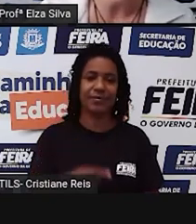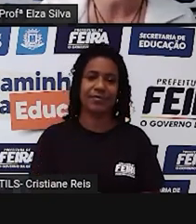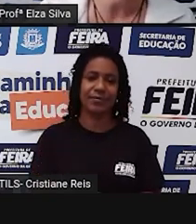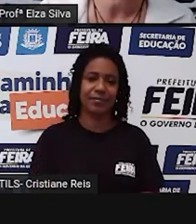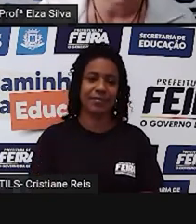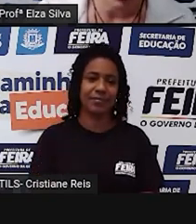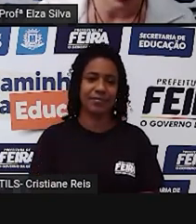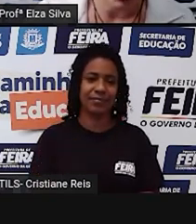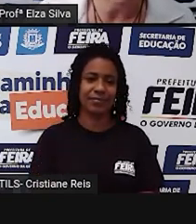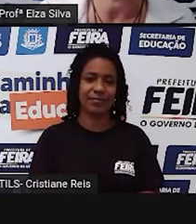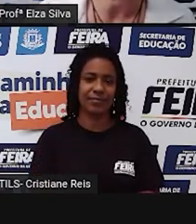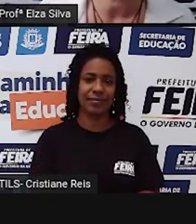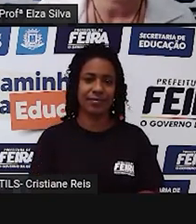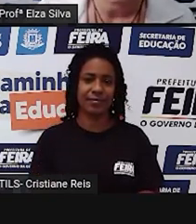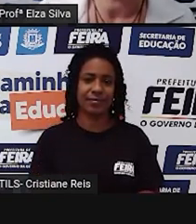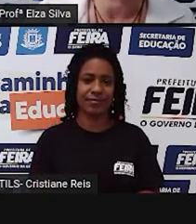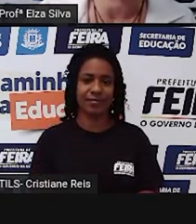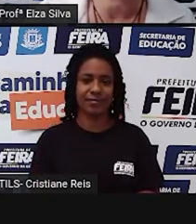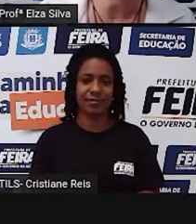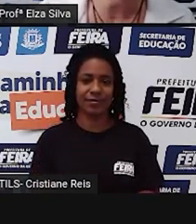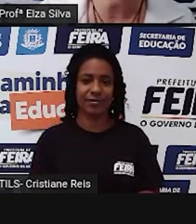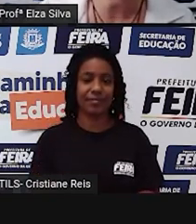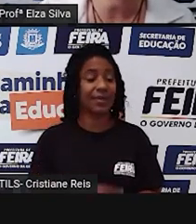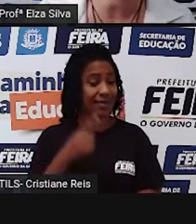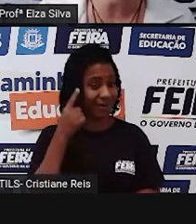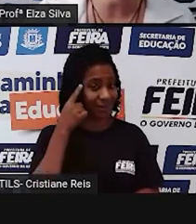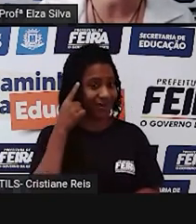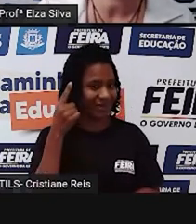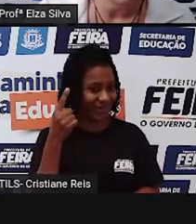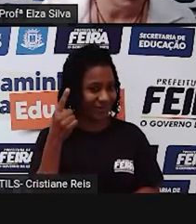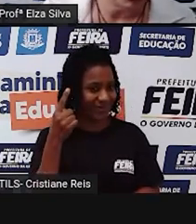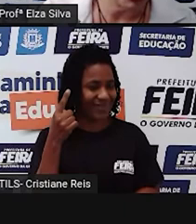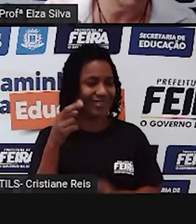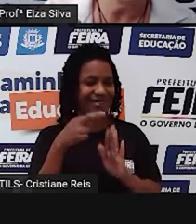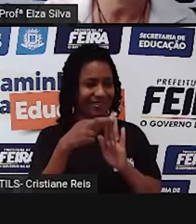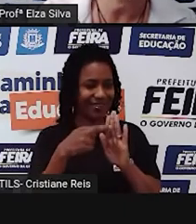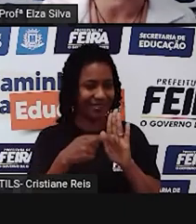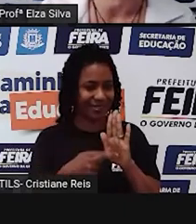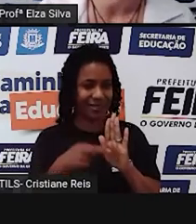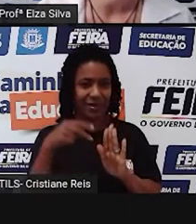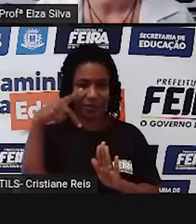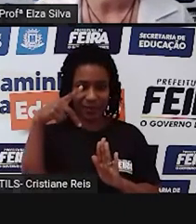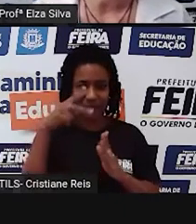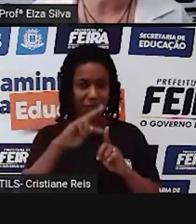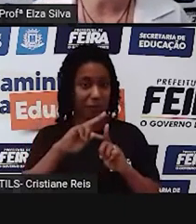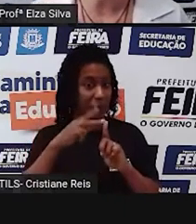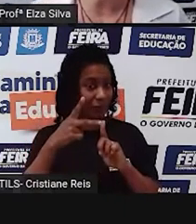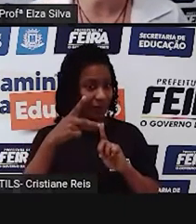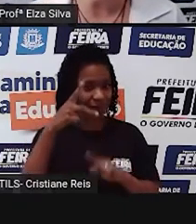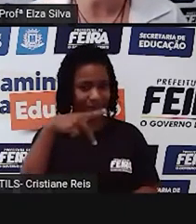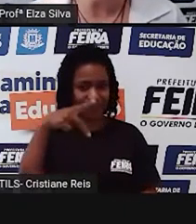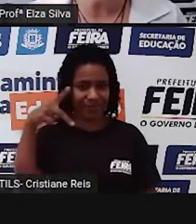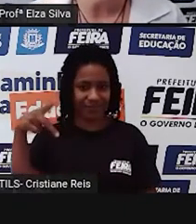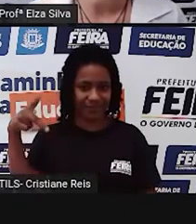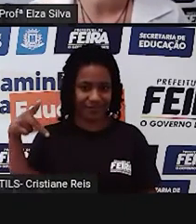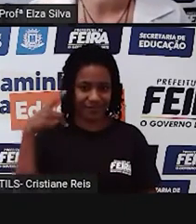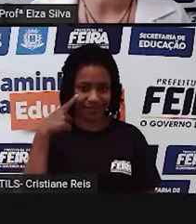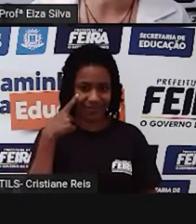H, O, dobrando a consoante, E, D. Ok, students?